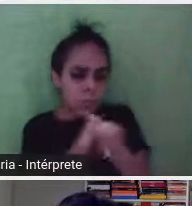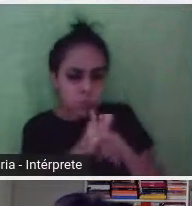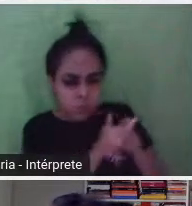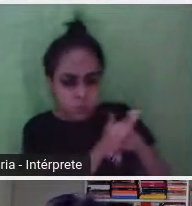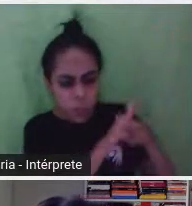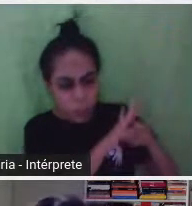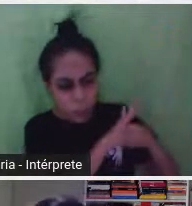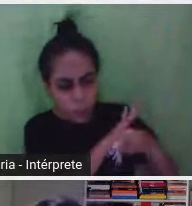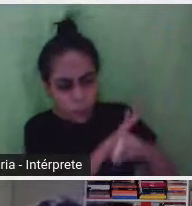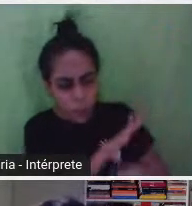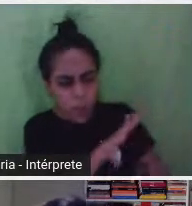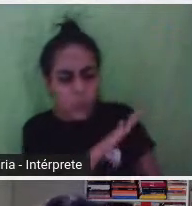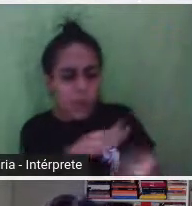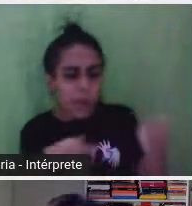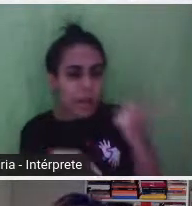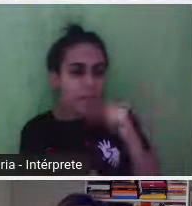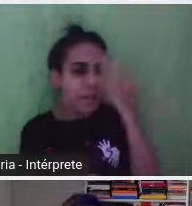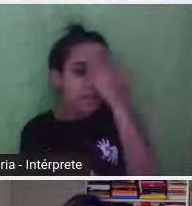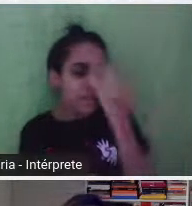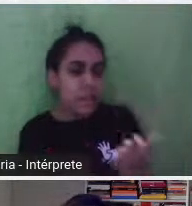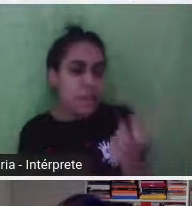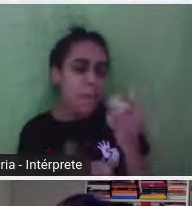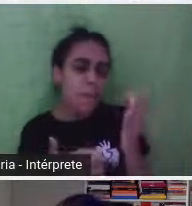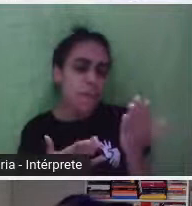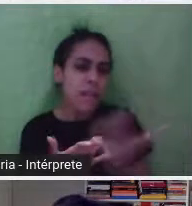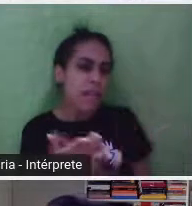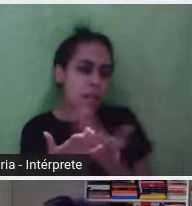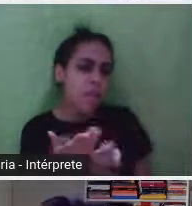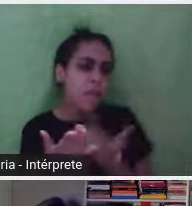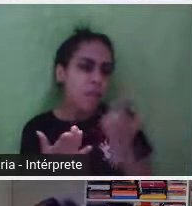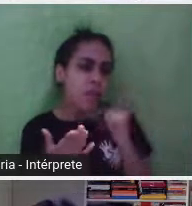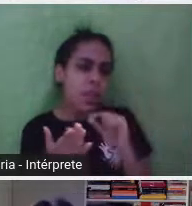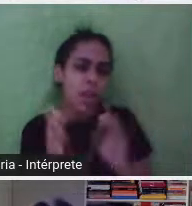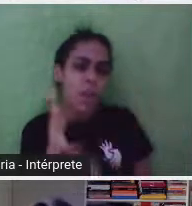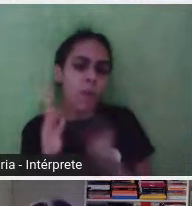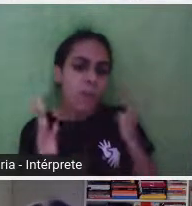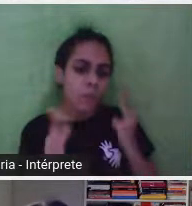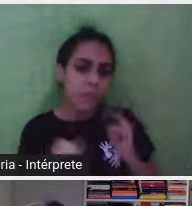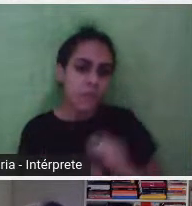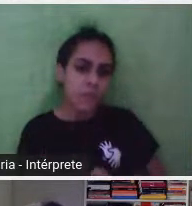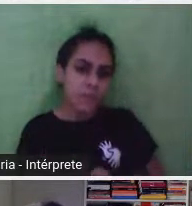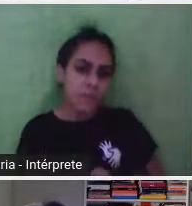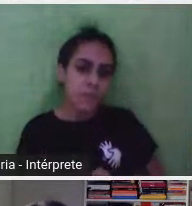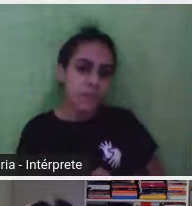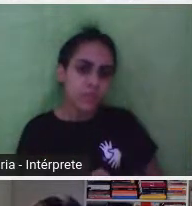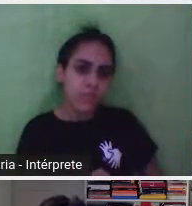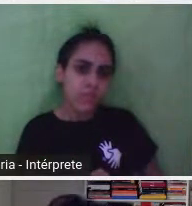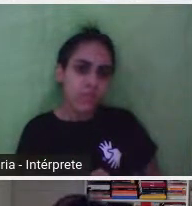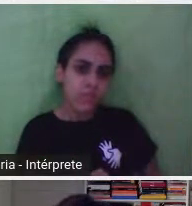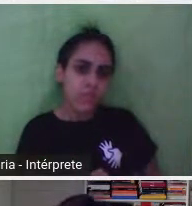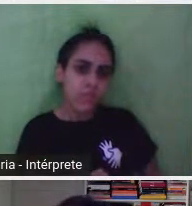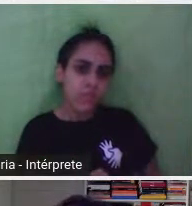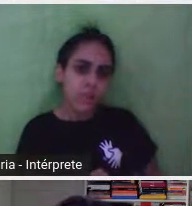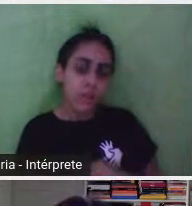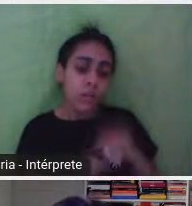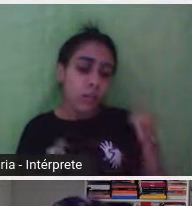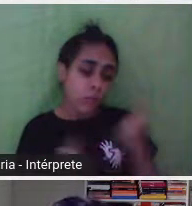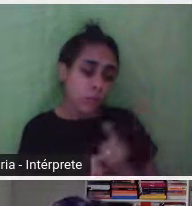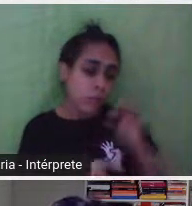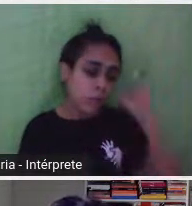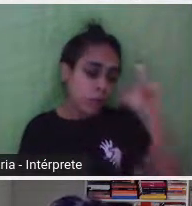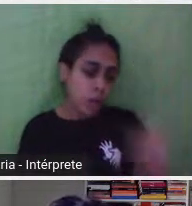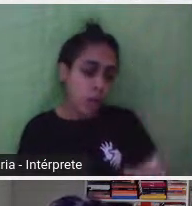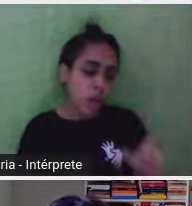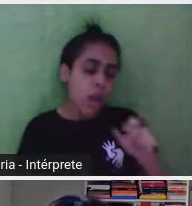literária para descobrir quem era. E aí, ele chegou, né, até a Anitta Raja, que é casada,